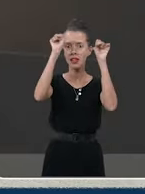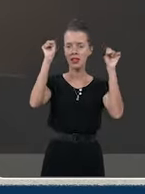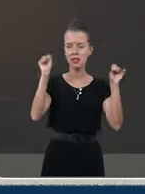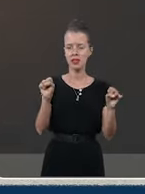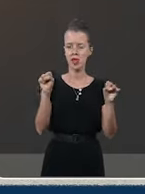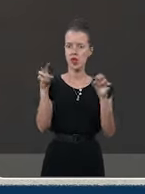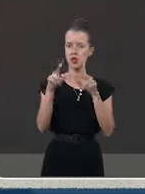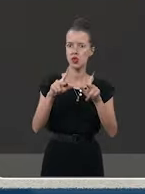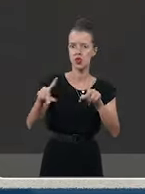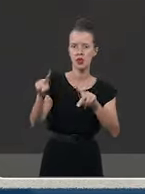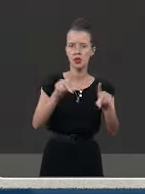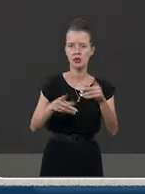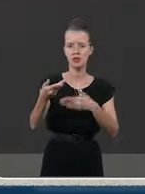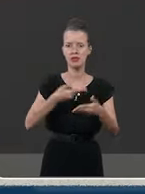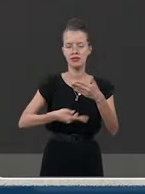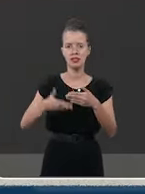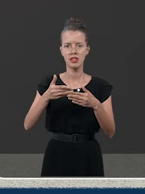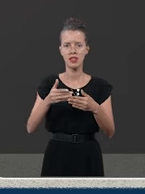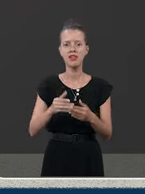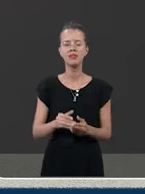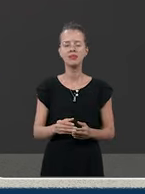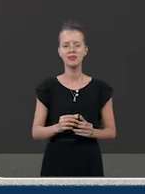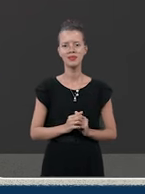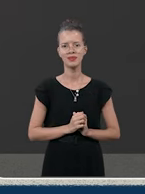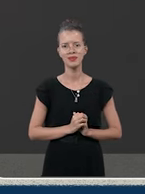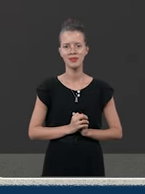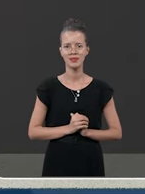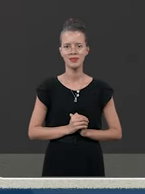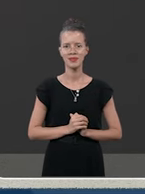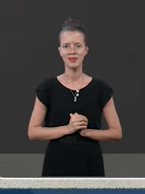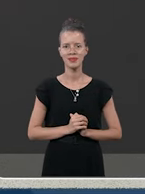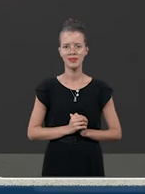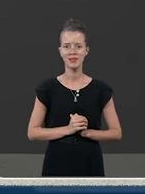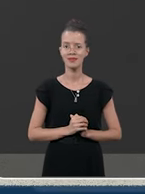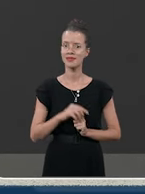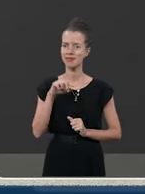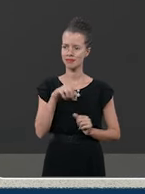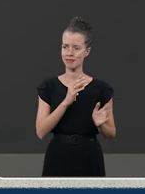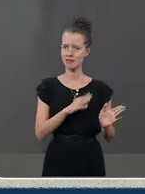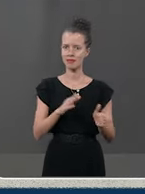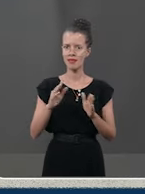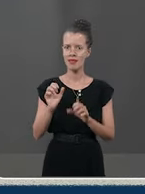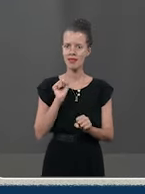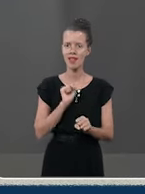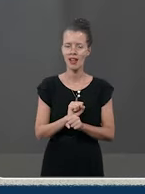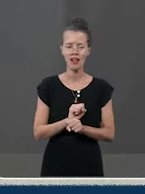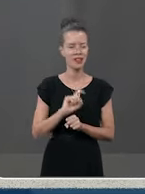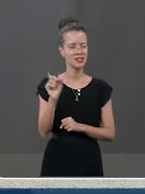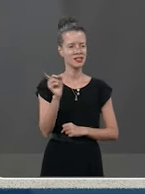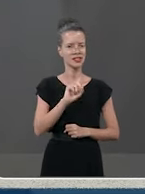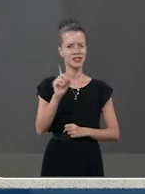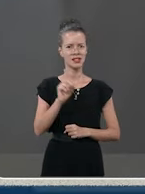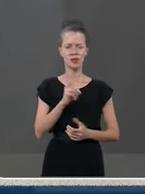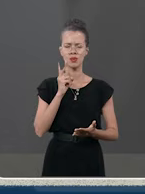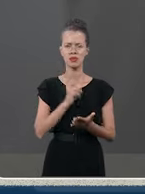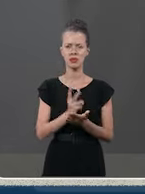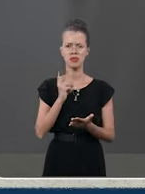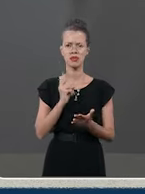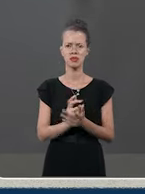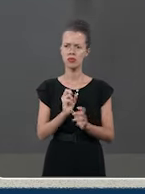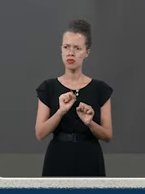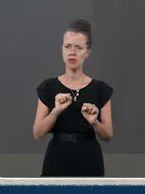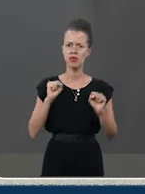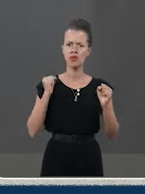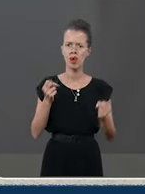o tribunal é você quem faz, com força, garra e inovação. Esse planejamento não para